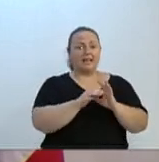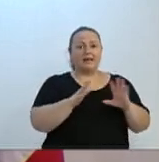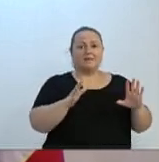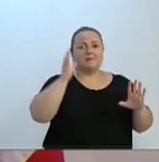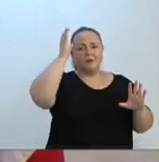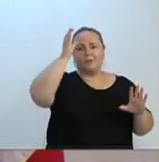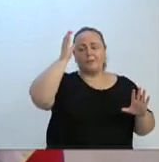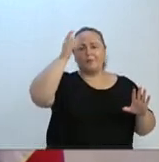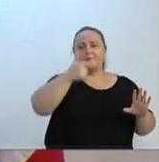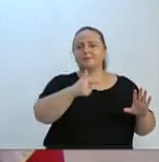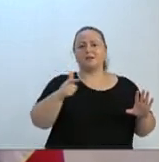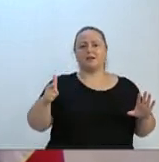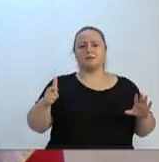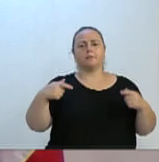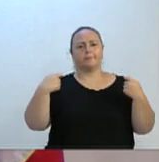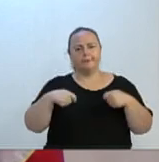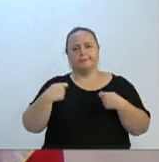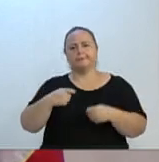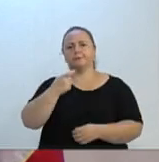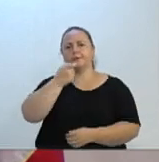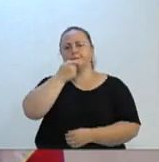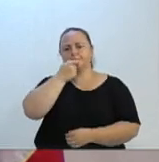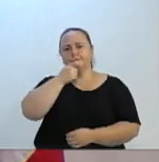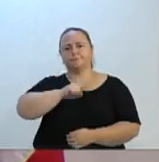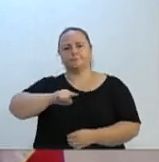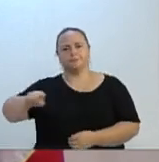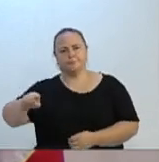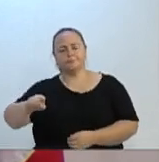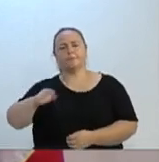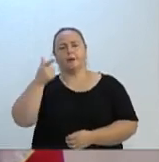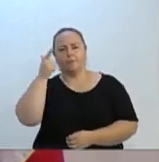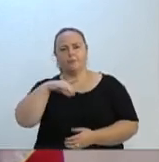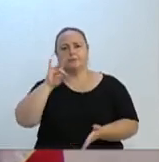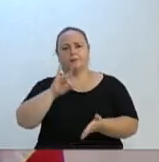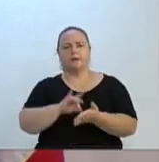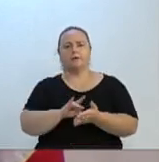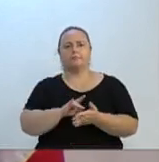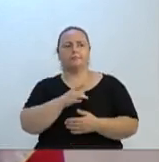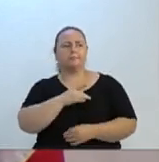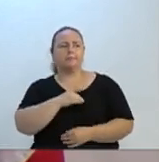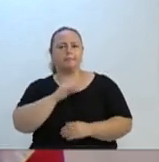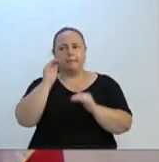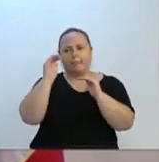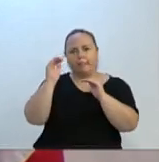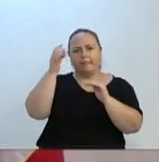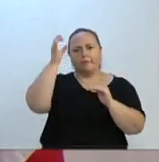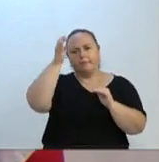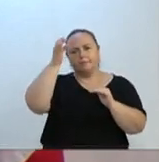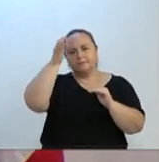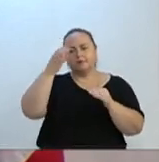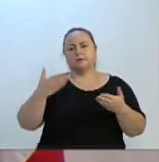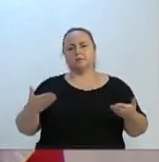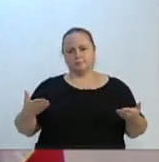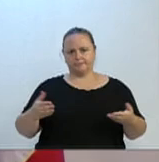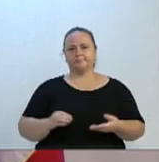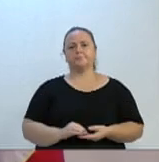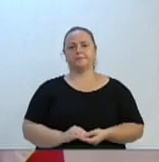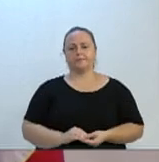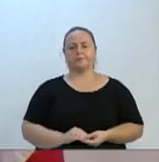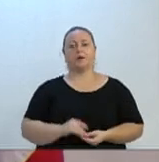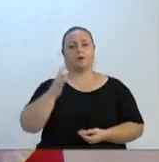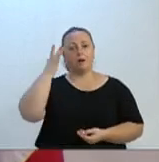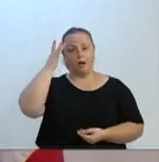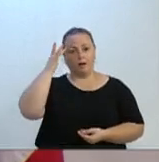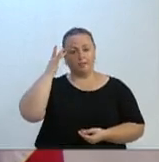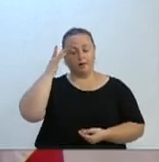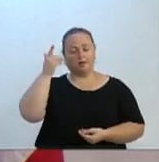disso, é necessário essa fiscalização através de blitz, o prefeito anunciou que isso iniciará a partir de amanhã,